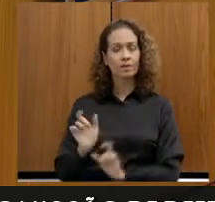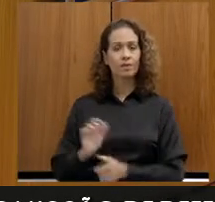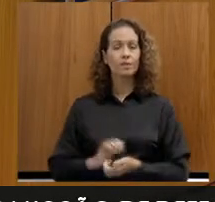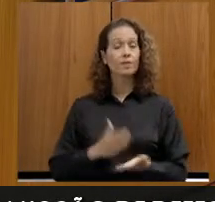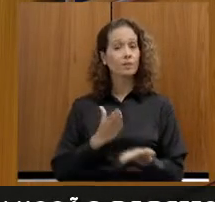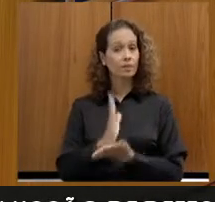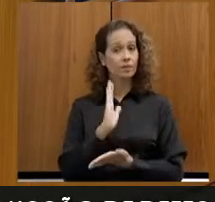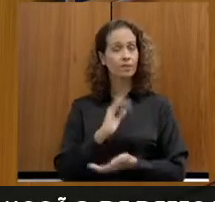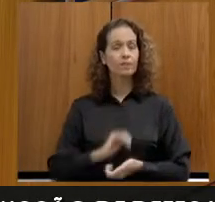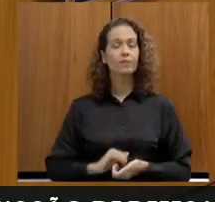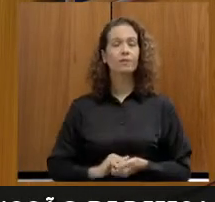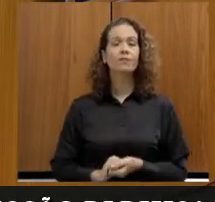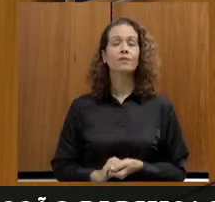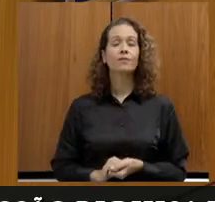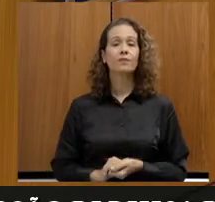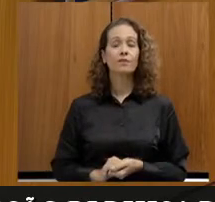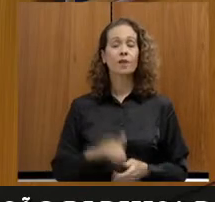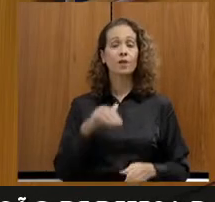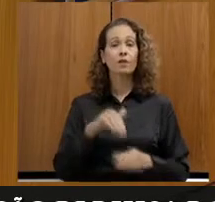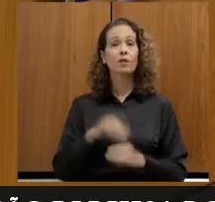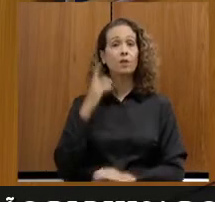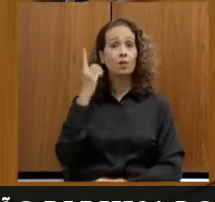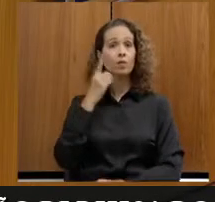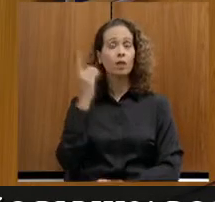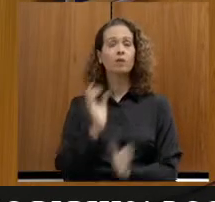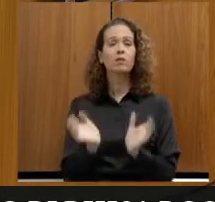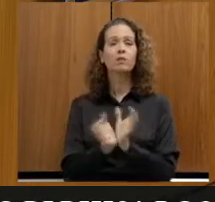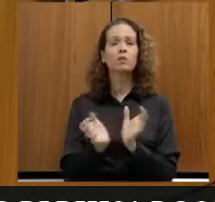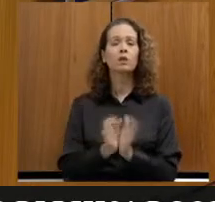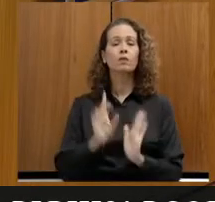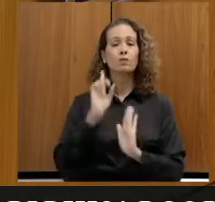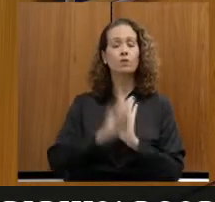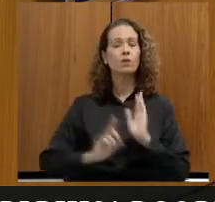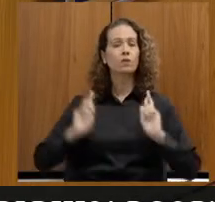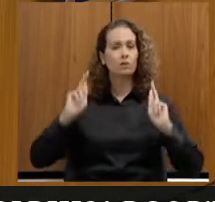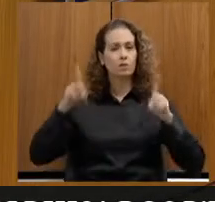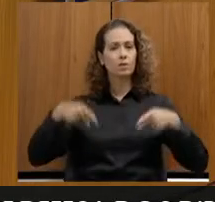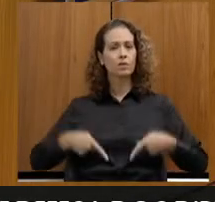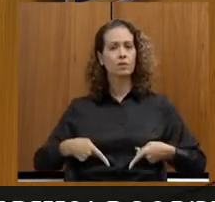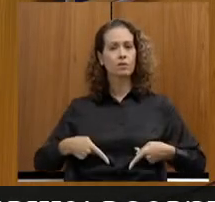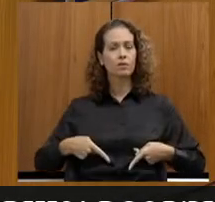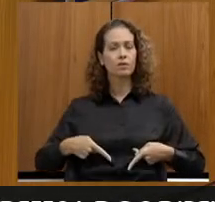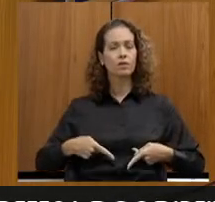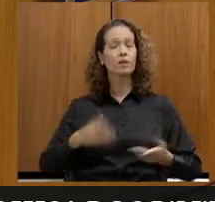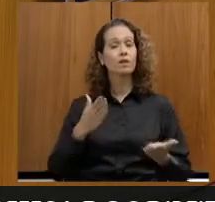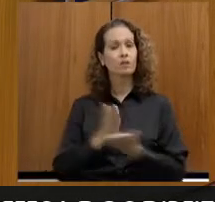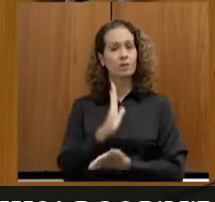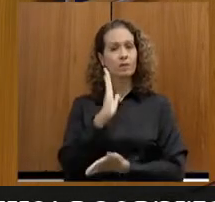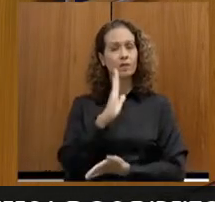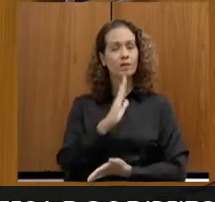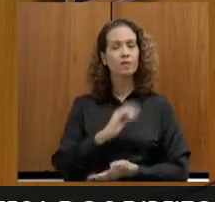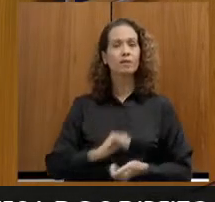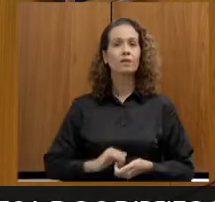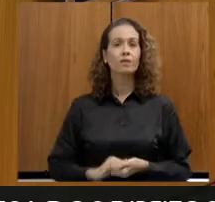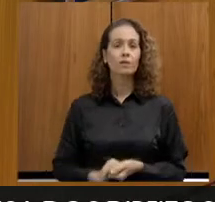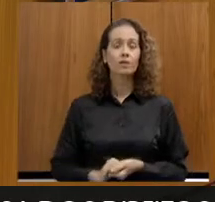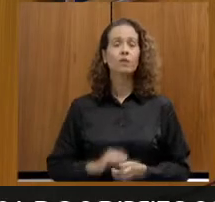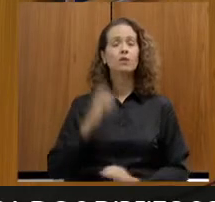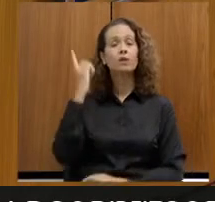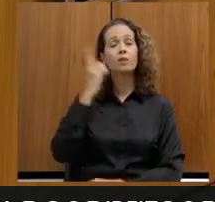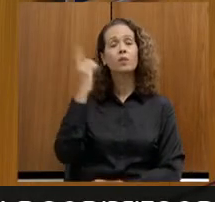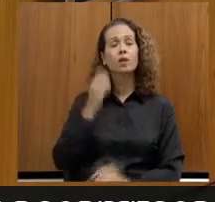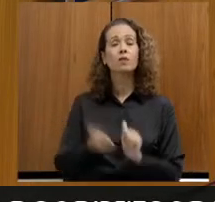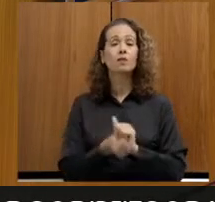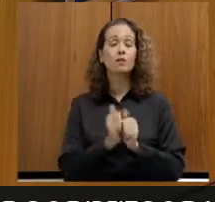Aprovado. Os deputados da Comissão de Direitos Humanos. Aprovado. Os deputados de